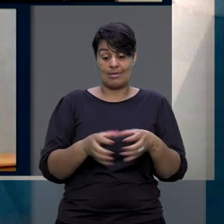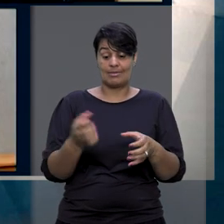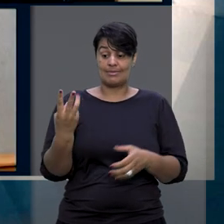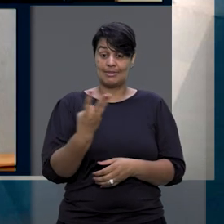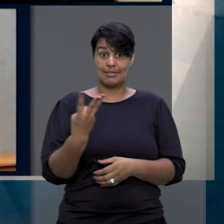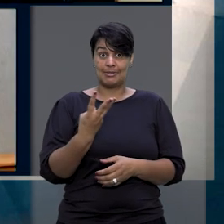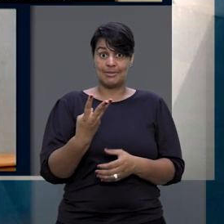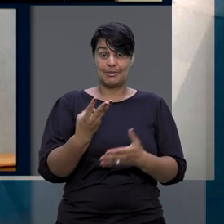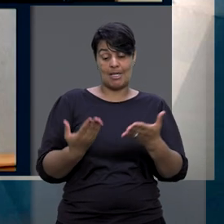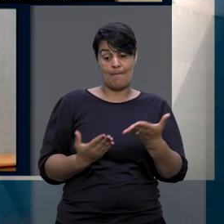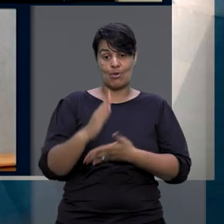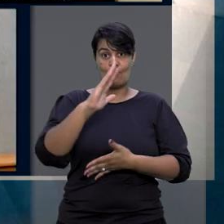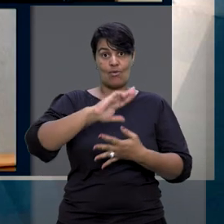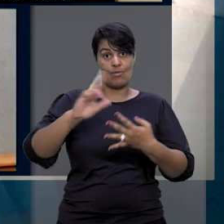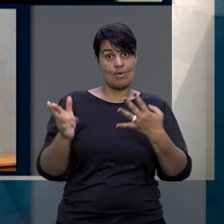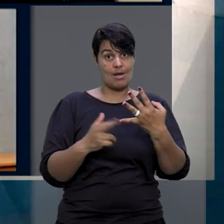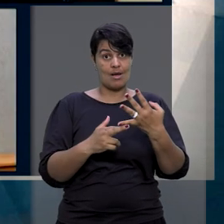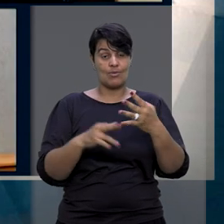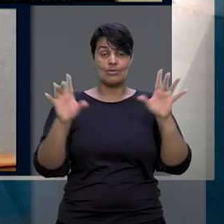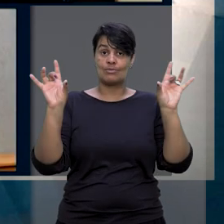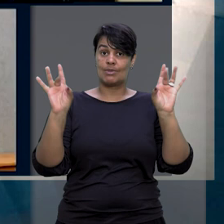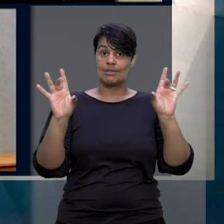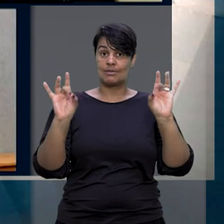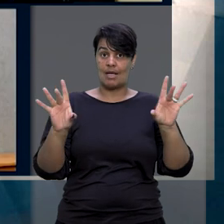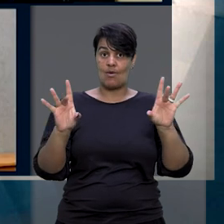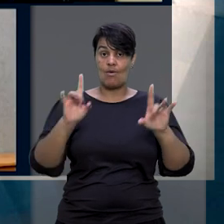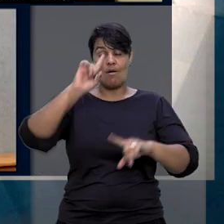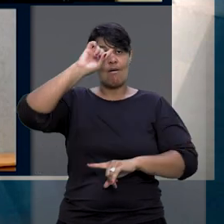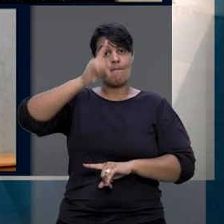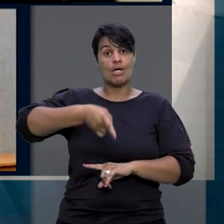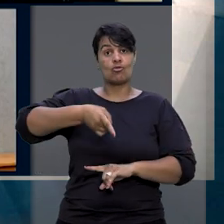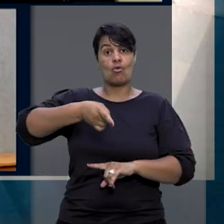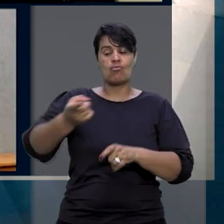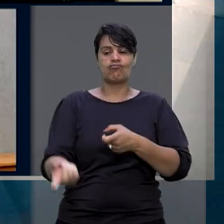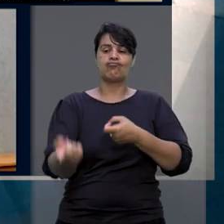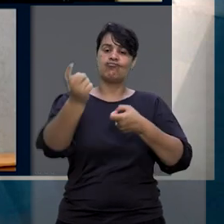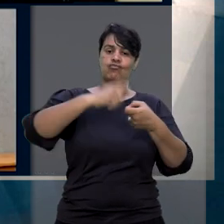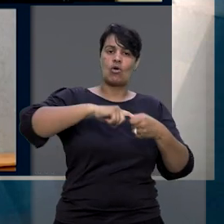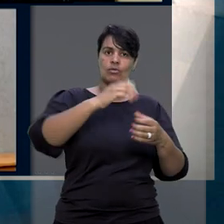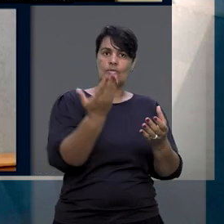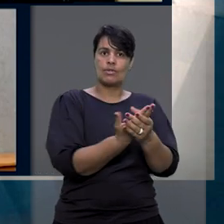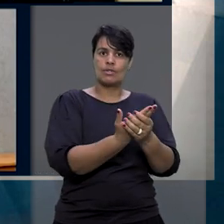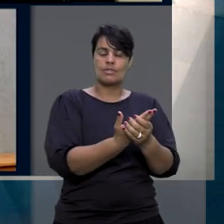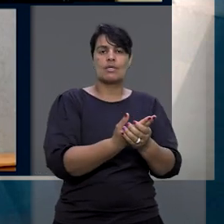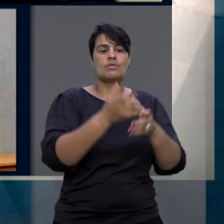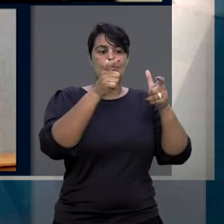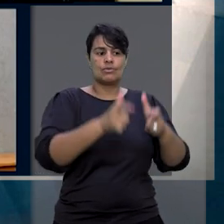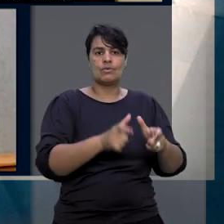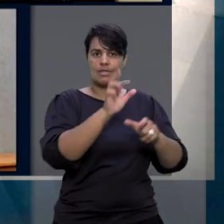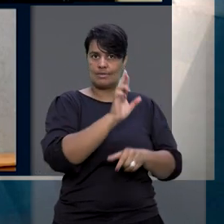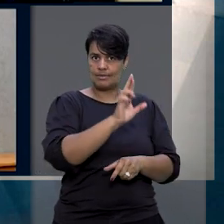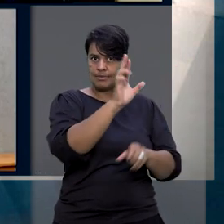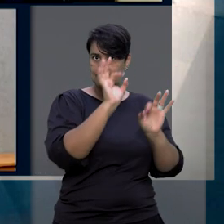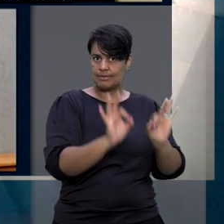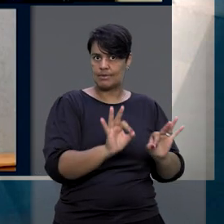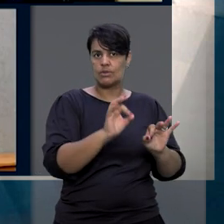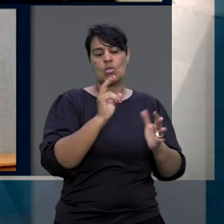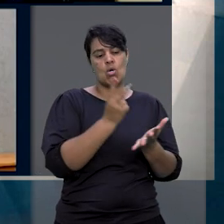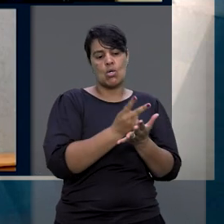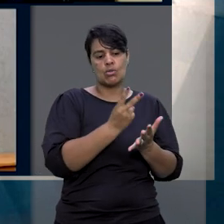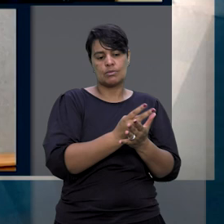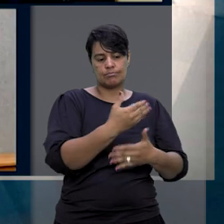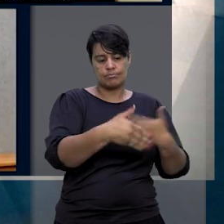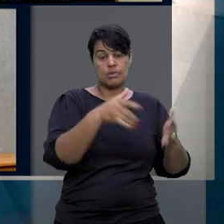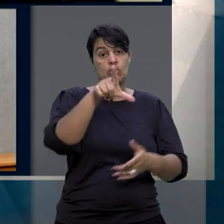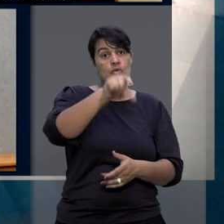colegiado da terceira turma deu parcial provimento ao recurso especial e determinou o retorno do processo ao juízo de origem para